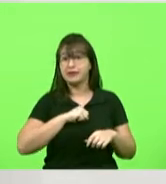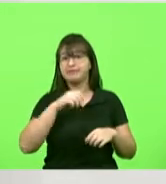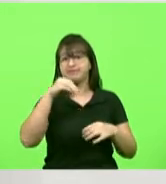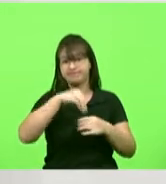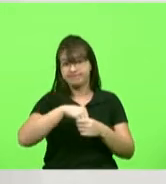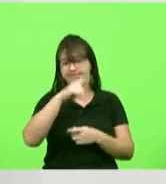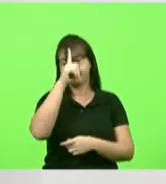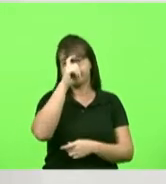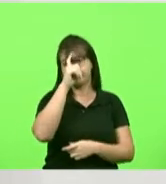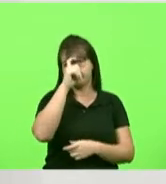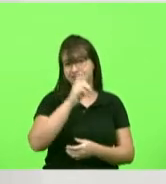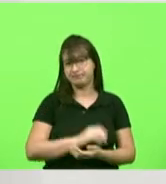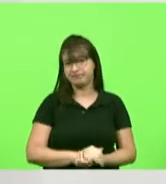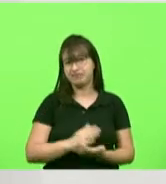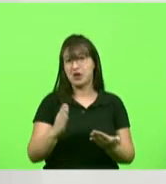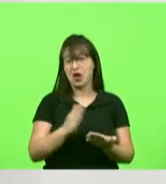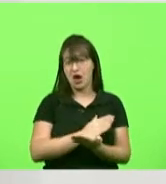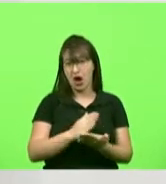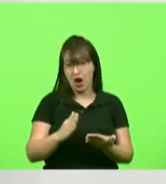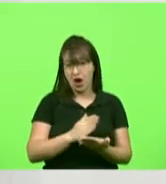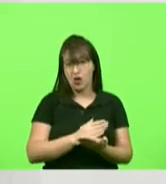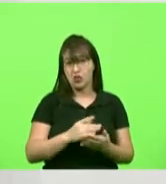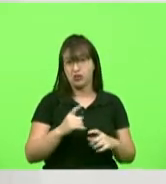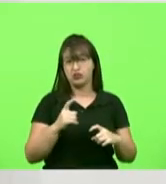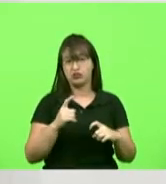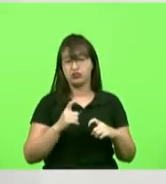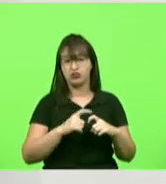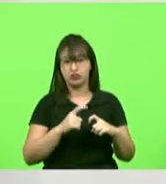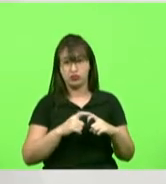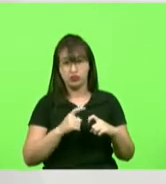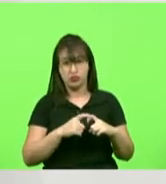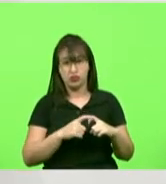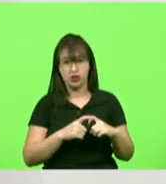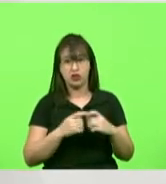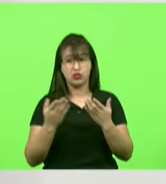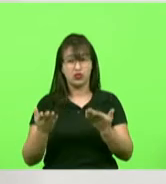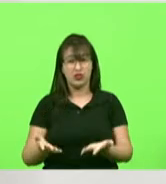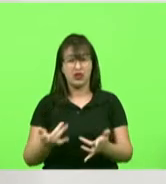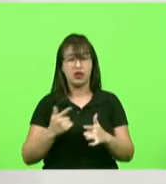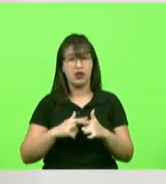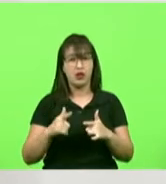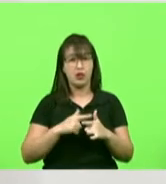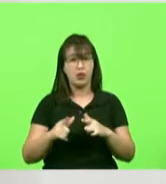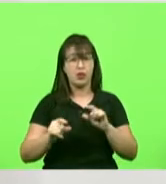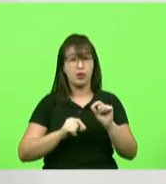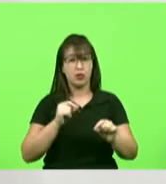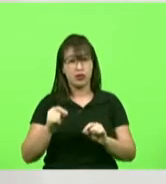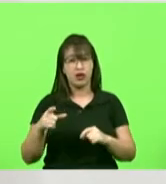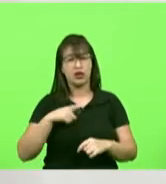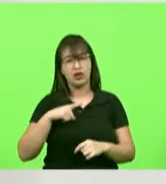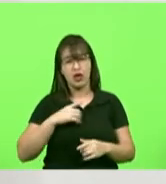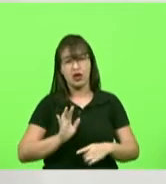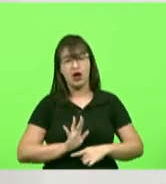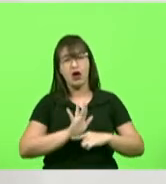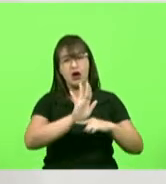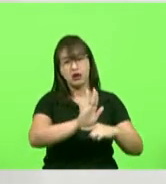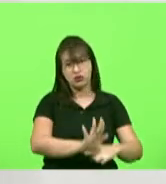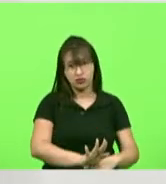que estão sendo segregados alguns ganham ali aquela ajuda aquele aquele